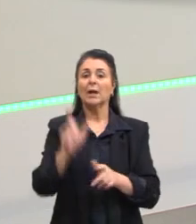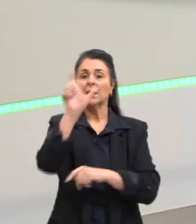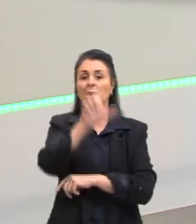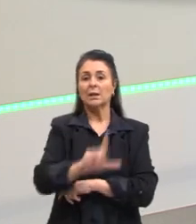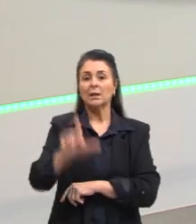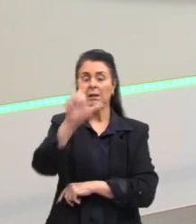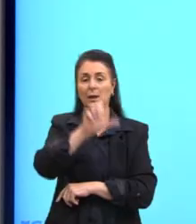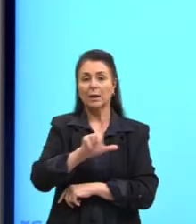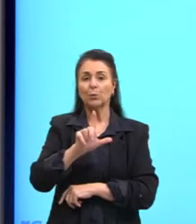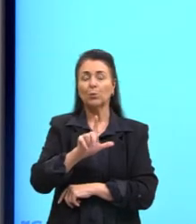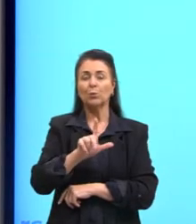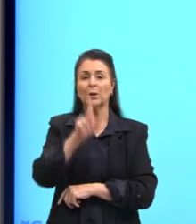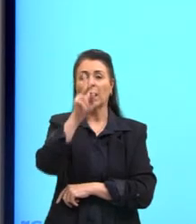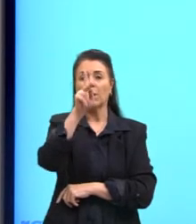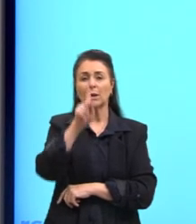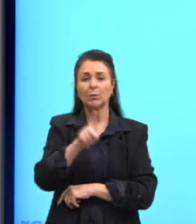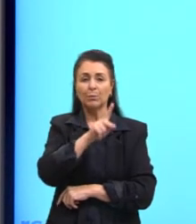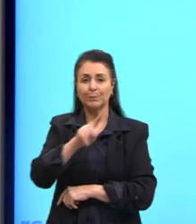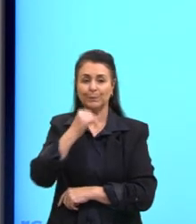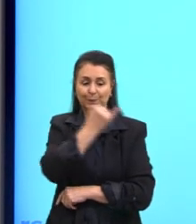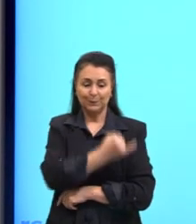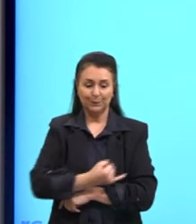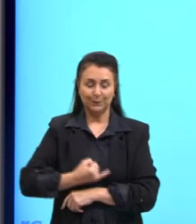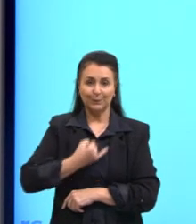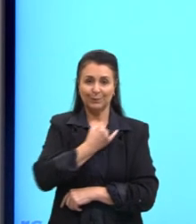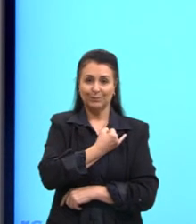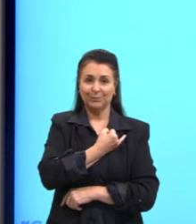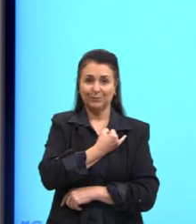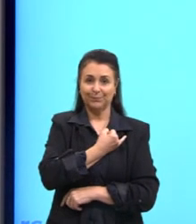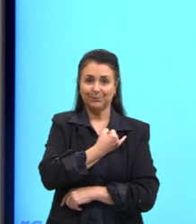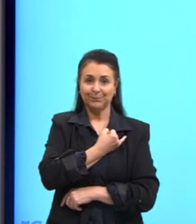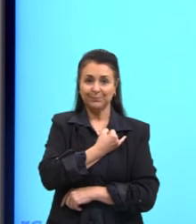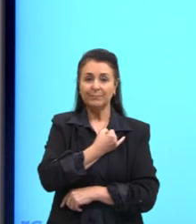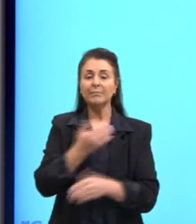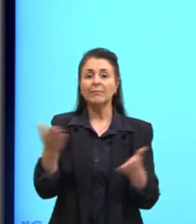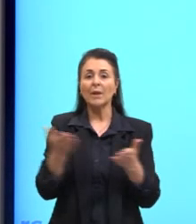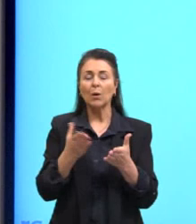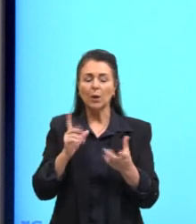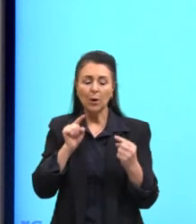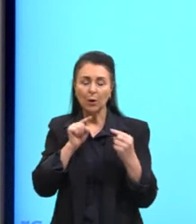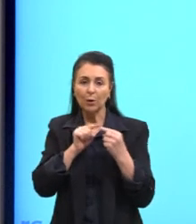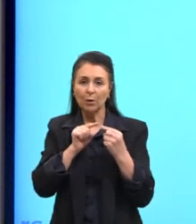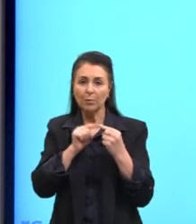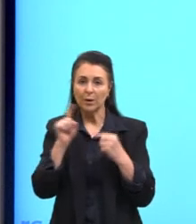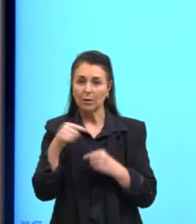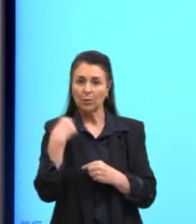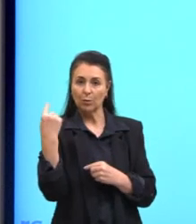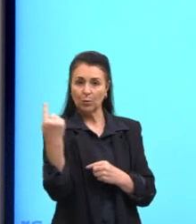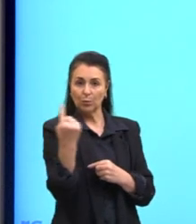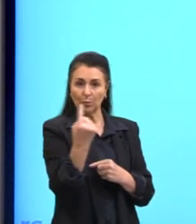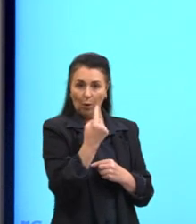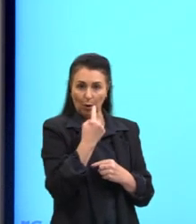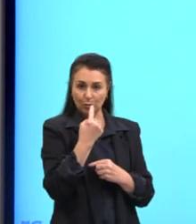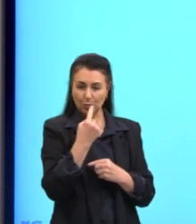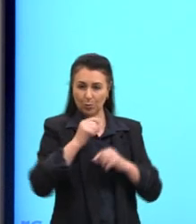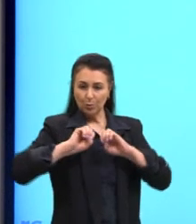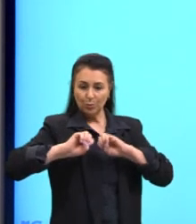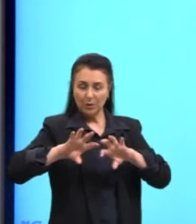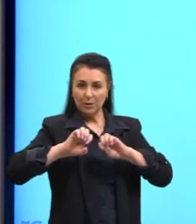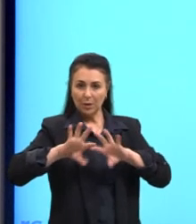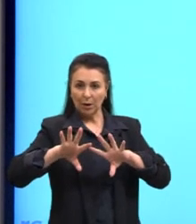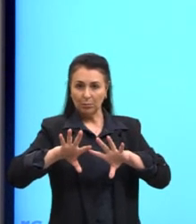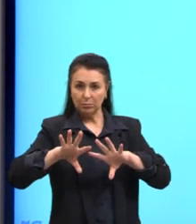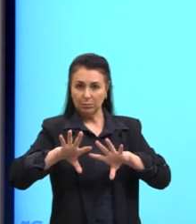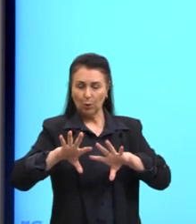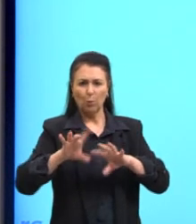Literatura jesuítica, que é onde vai casar com o nosso ser catequizado, o pobre do